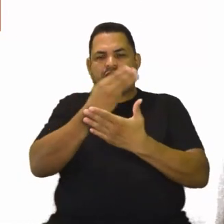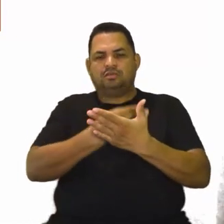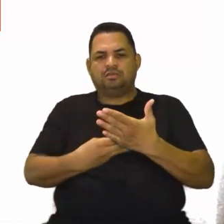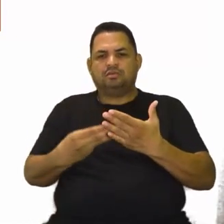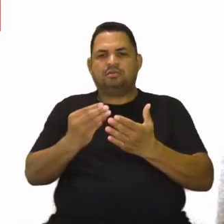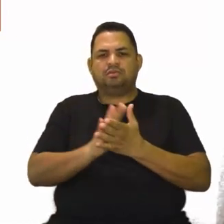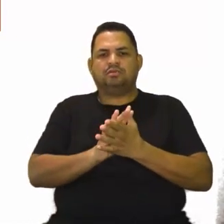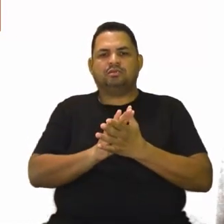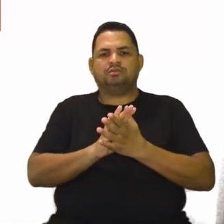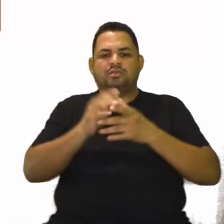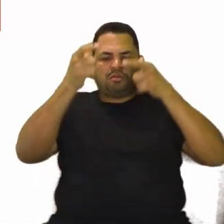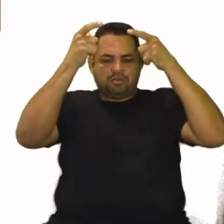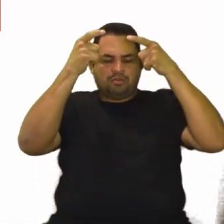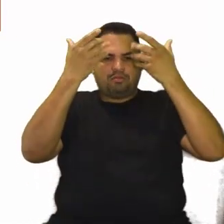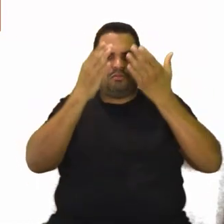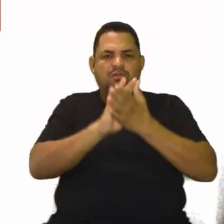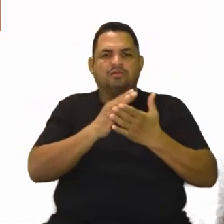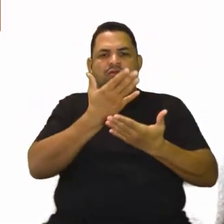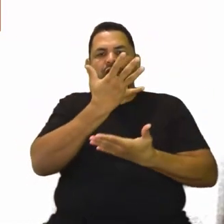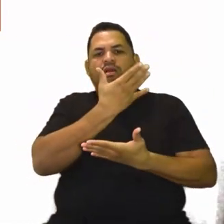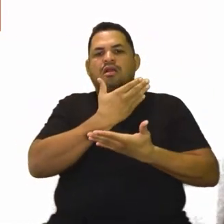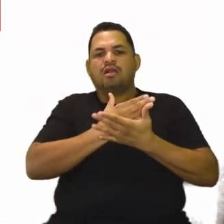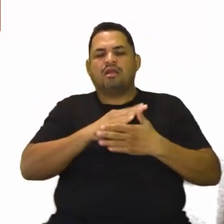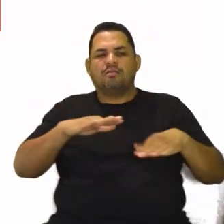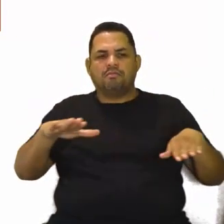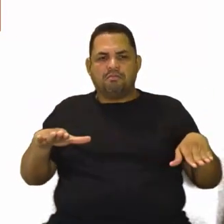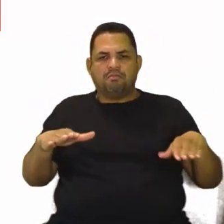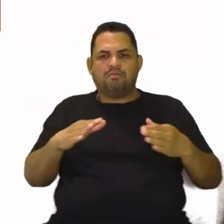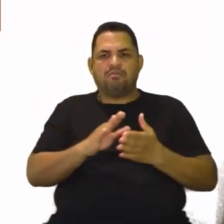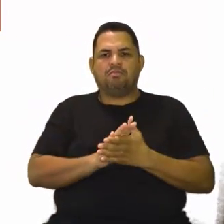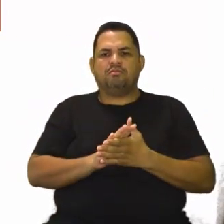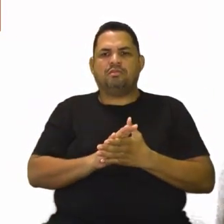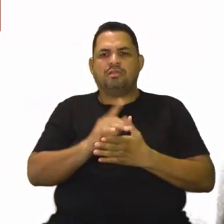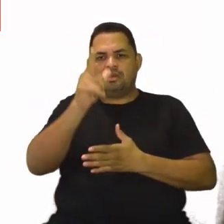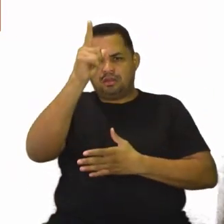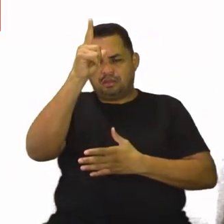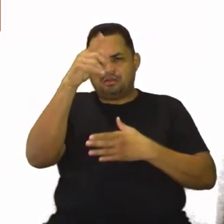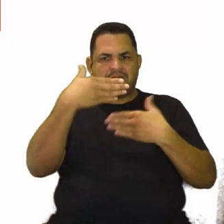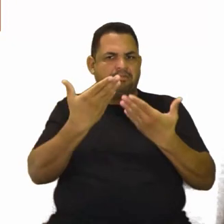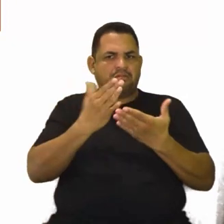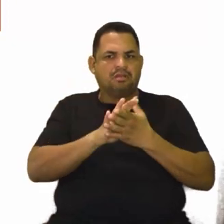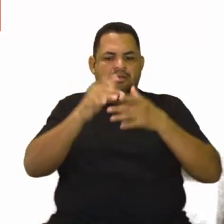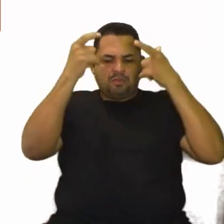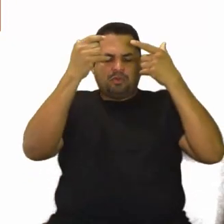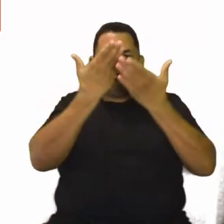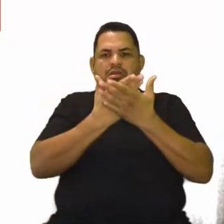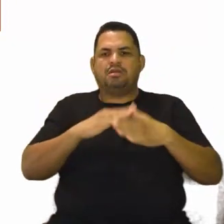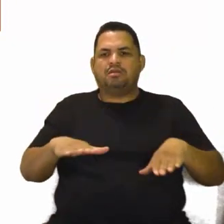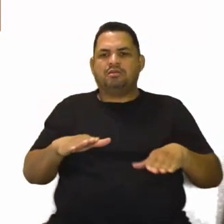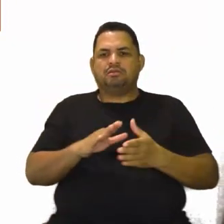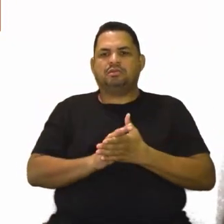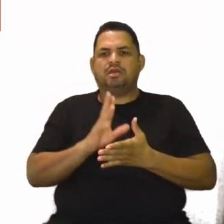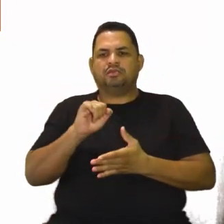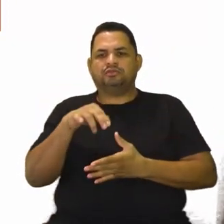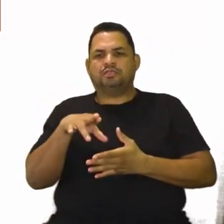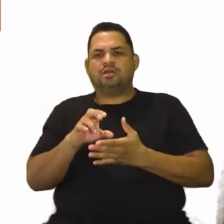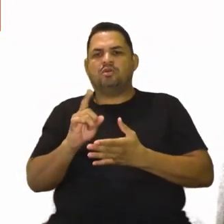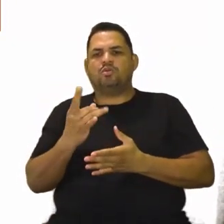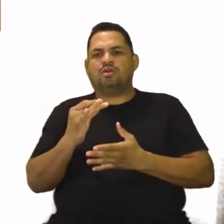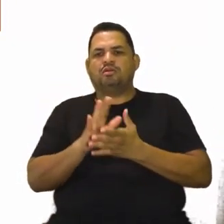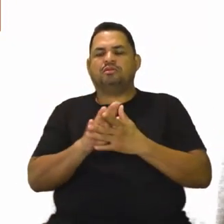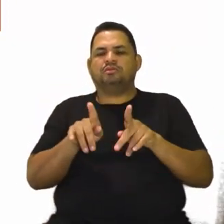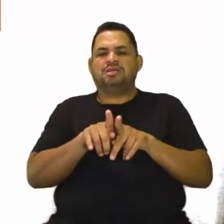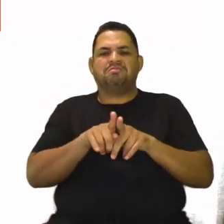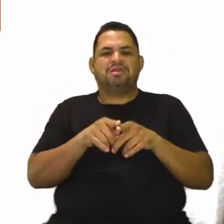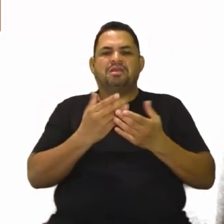nós temos aí os impérios que vão desaparecer. O Império Alemão desaparece, acaba a guerra, acaba o Império Alemão. O Império Austro-Húngaro também